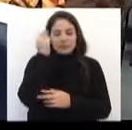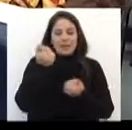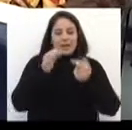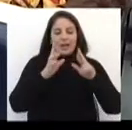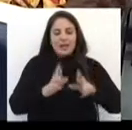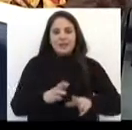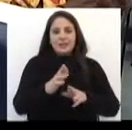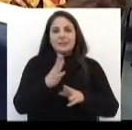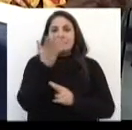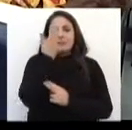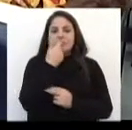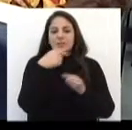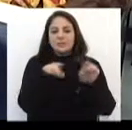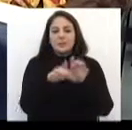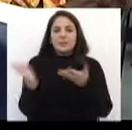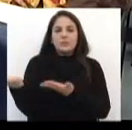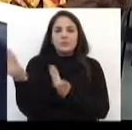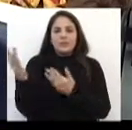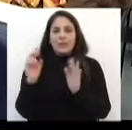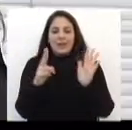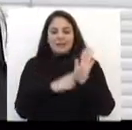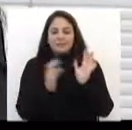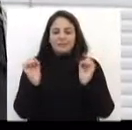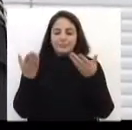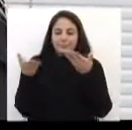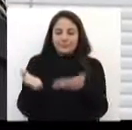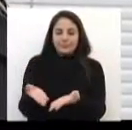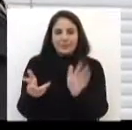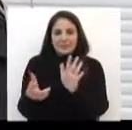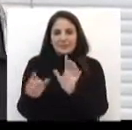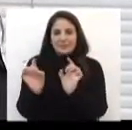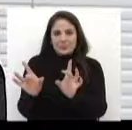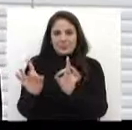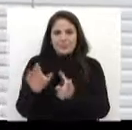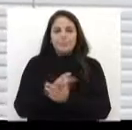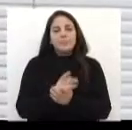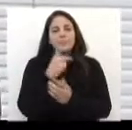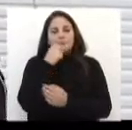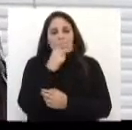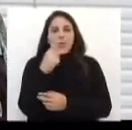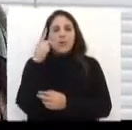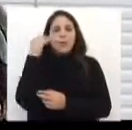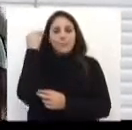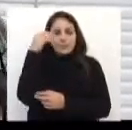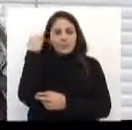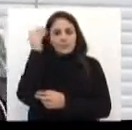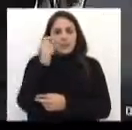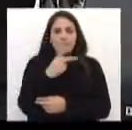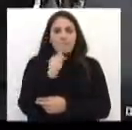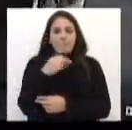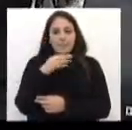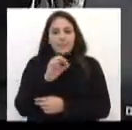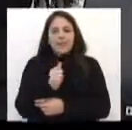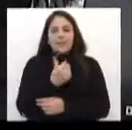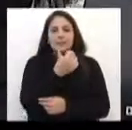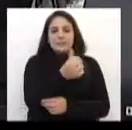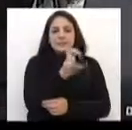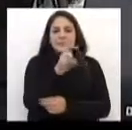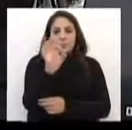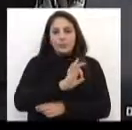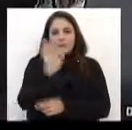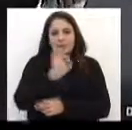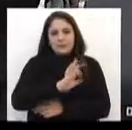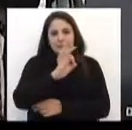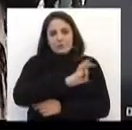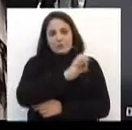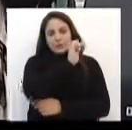juventude recebeu uma atenção especial. De acordo com a psicóloga Pamela Kozer, 65%